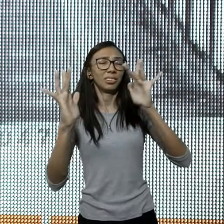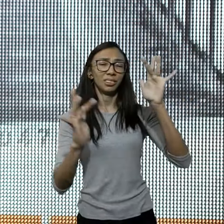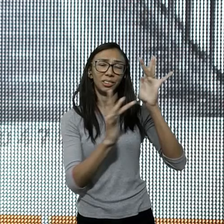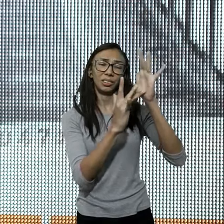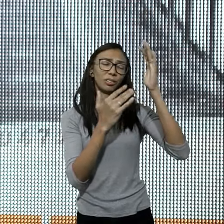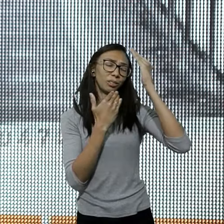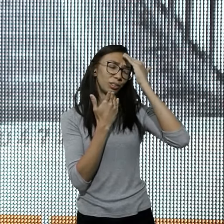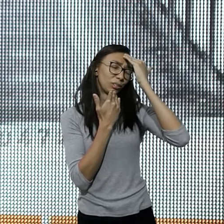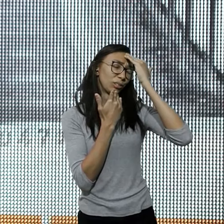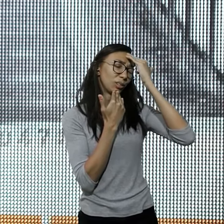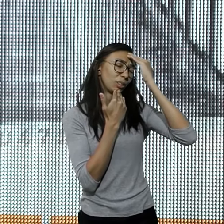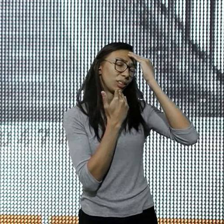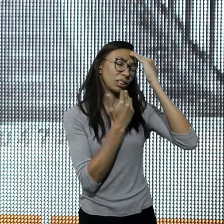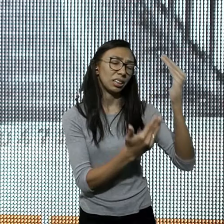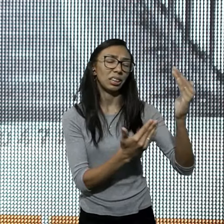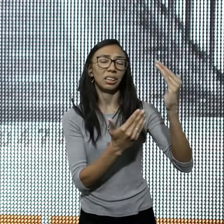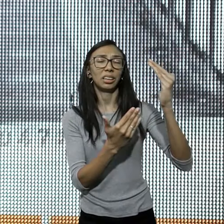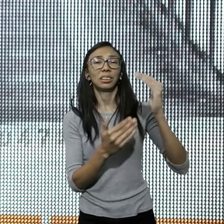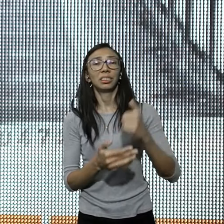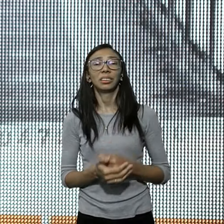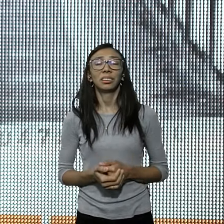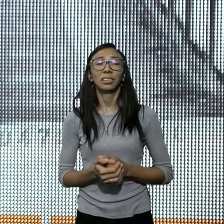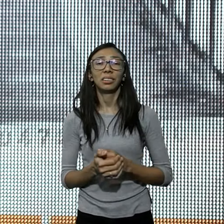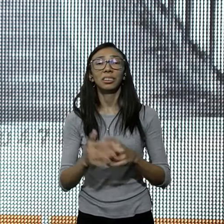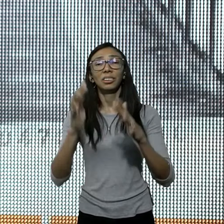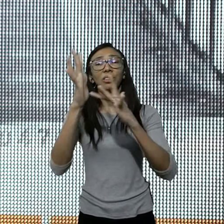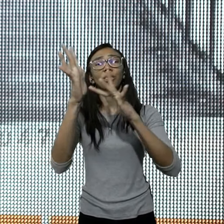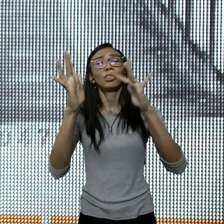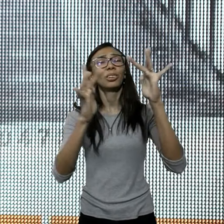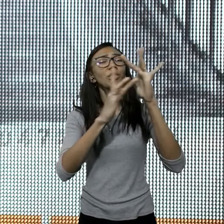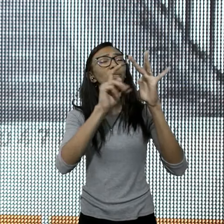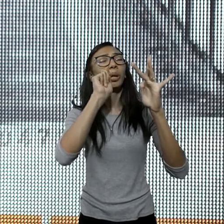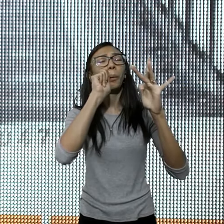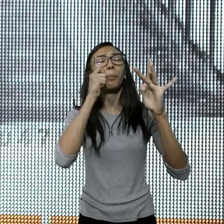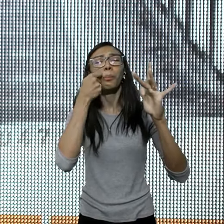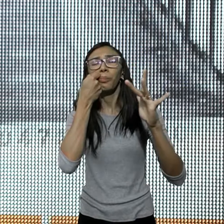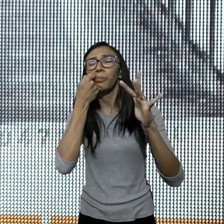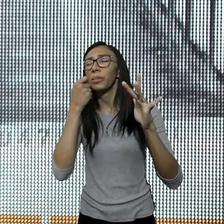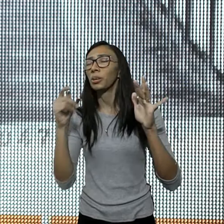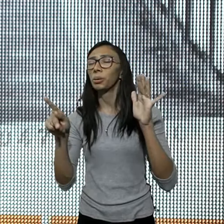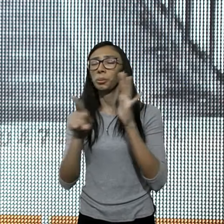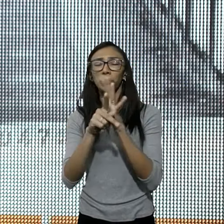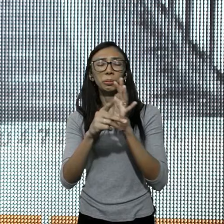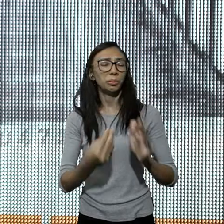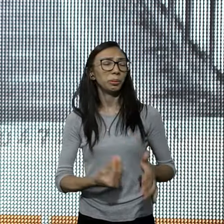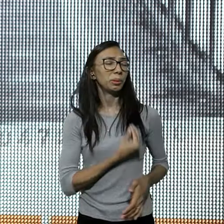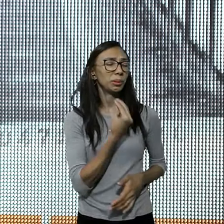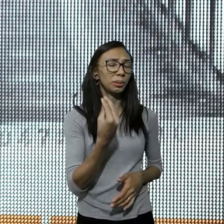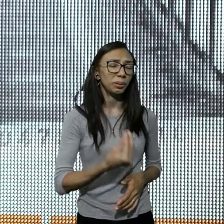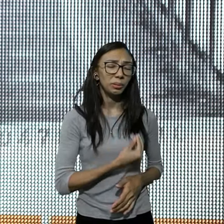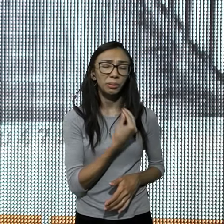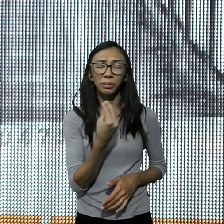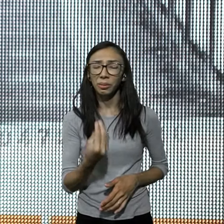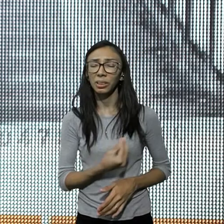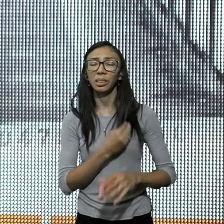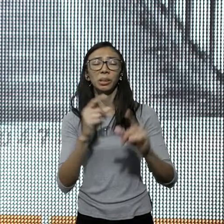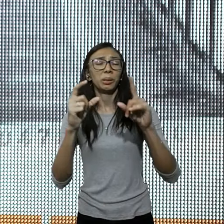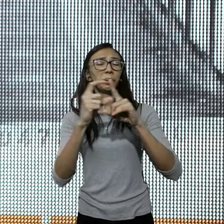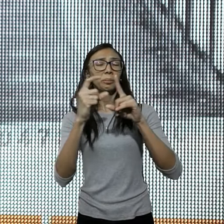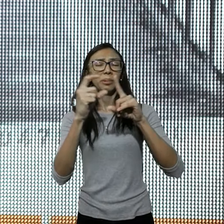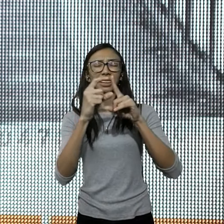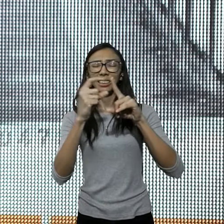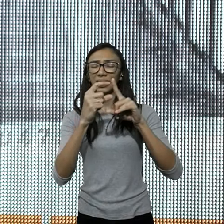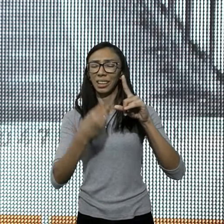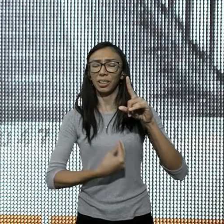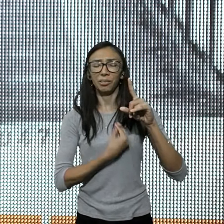obrigada, só tu és, o pão da vida, só tu tens, Senhor, as palavras, a vida, para